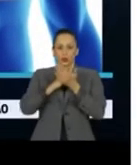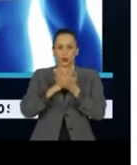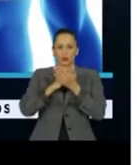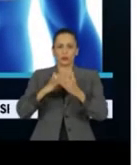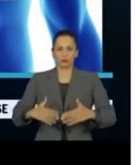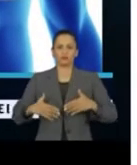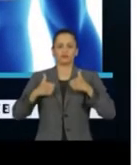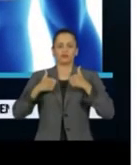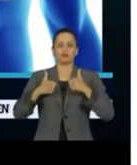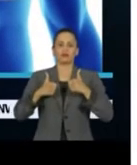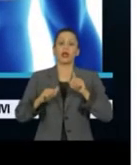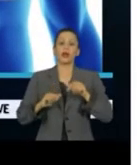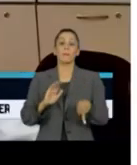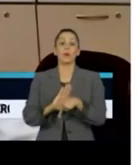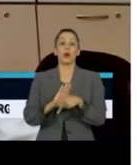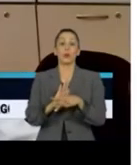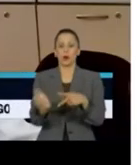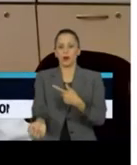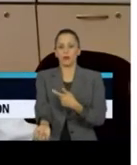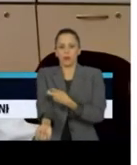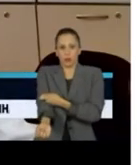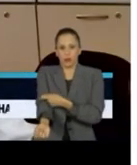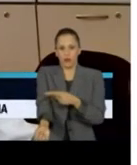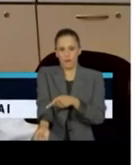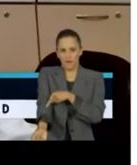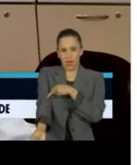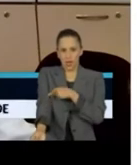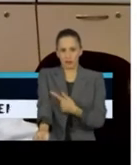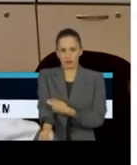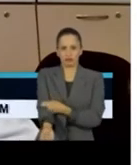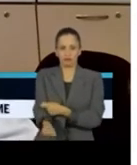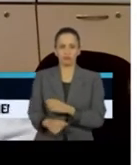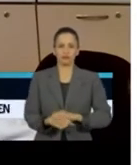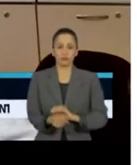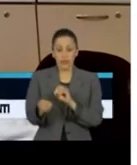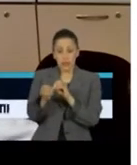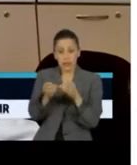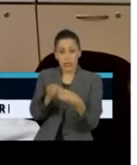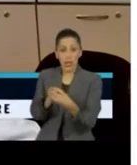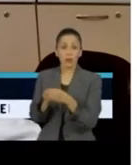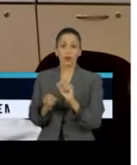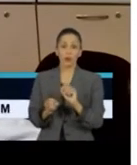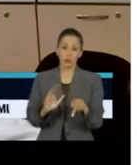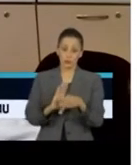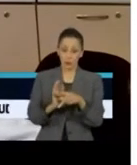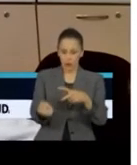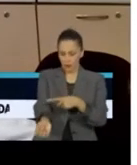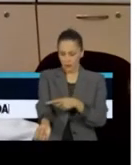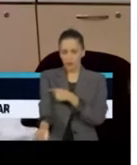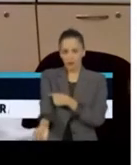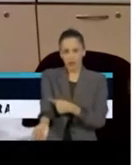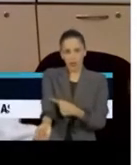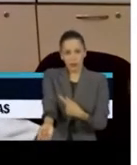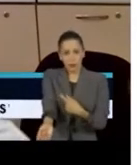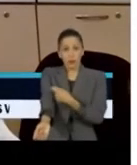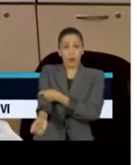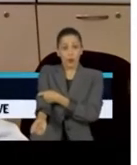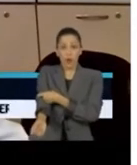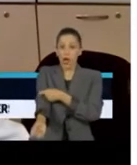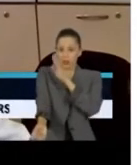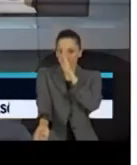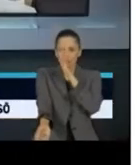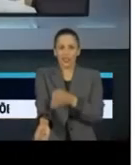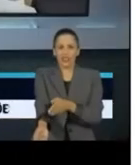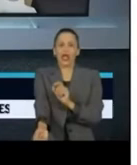é por via endovenosa. As células, ao serem injetadas por via endovenosa, o órgão de